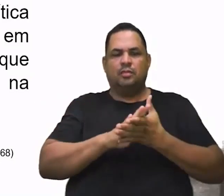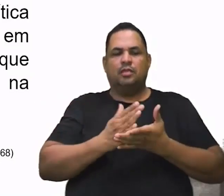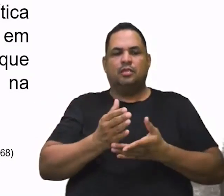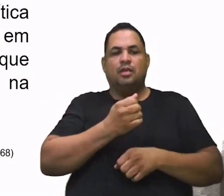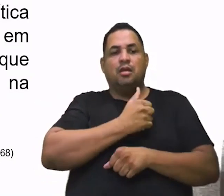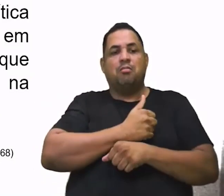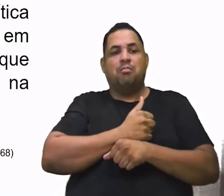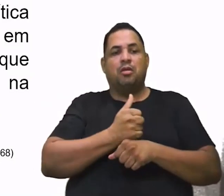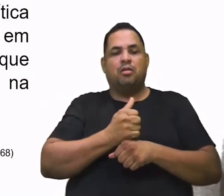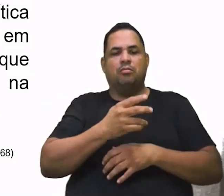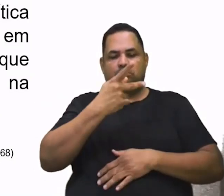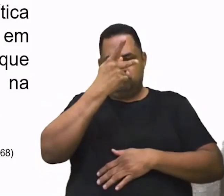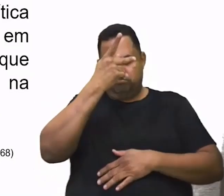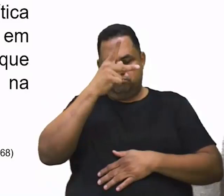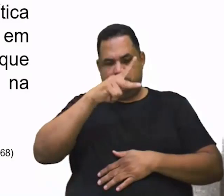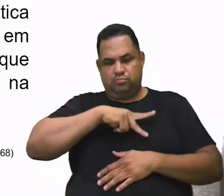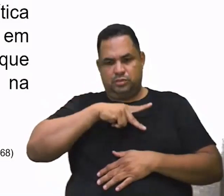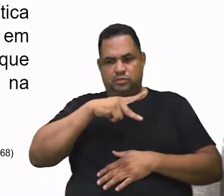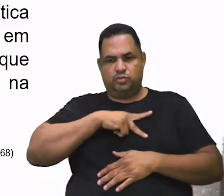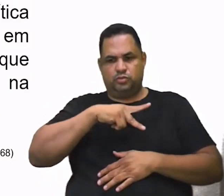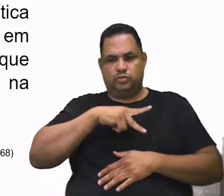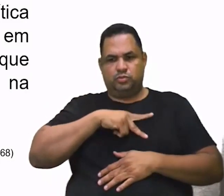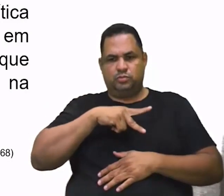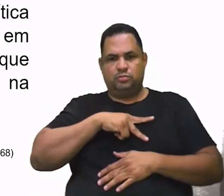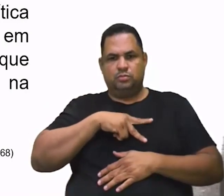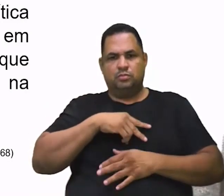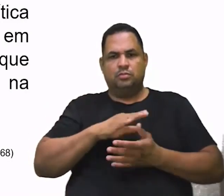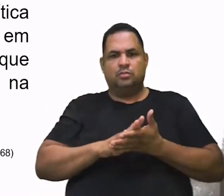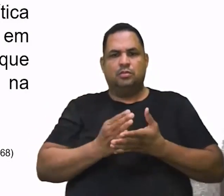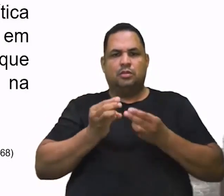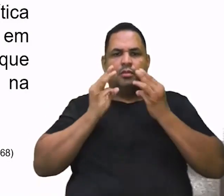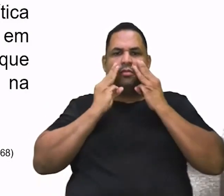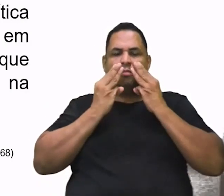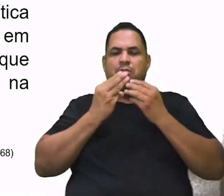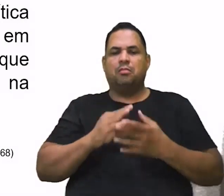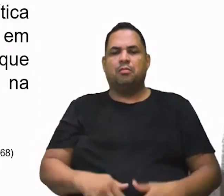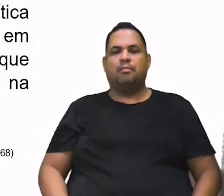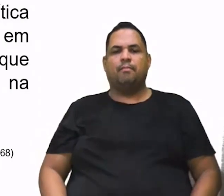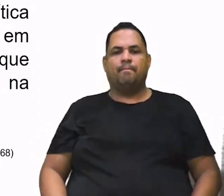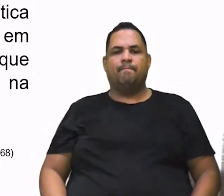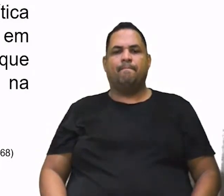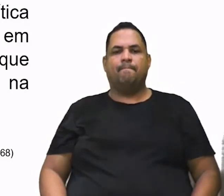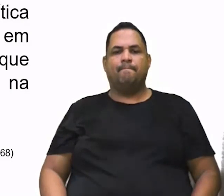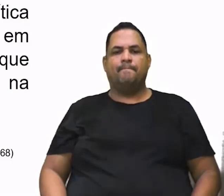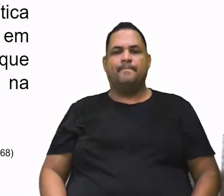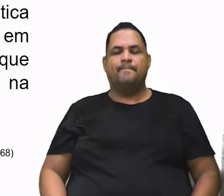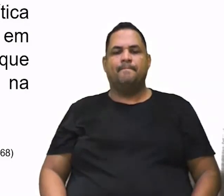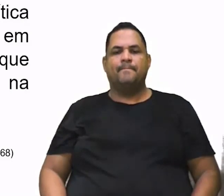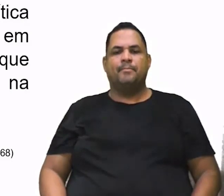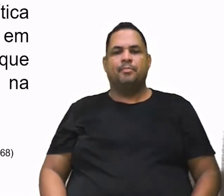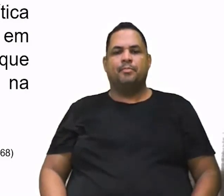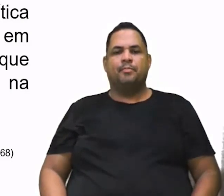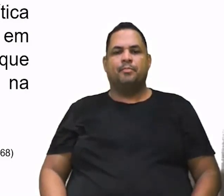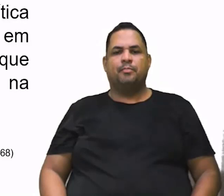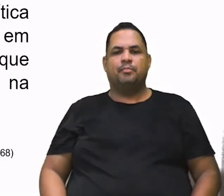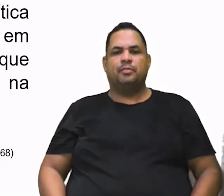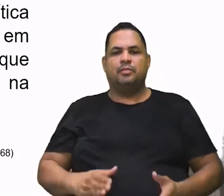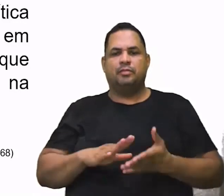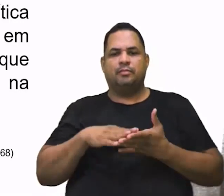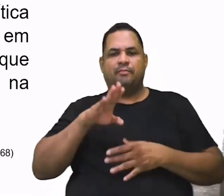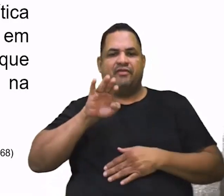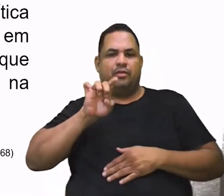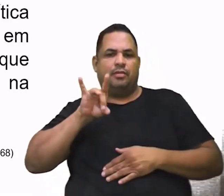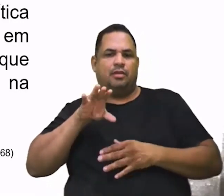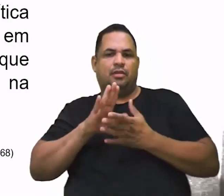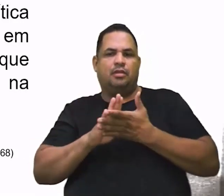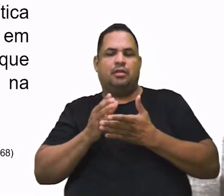a moral pessoal. Aí, que o Weber, Max Weber, vai analisar sobre uma ética,